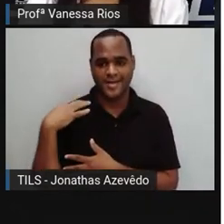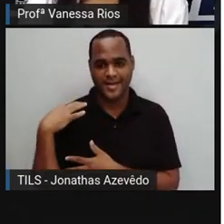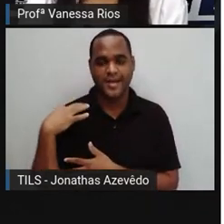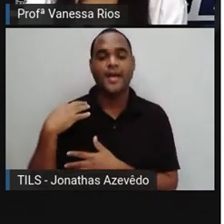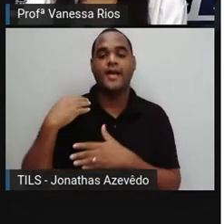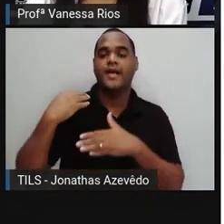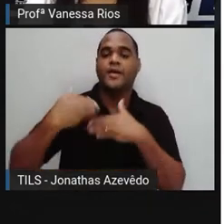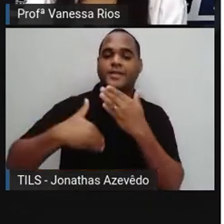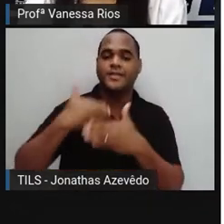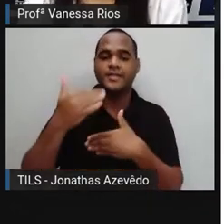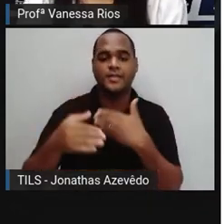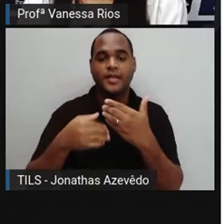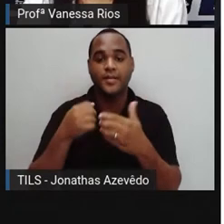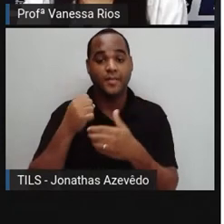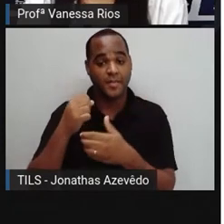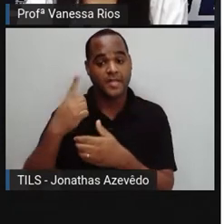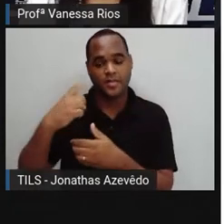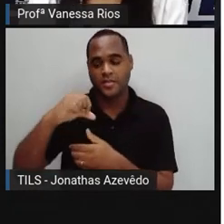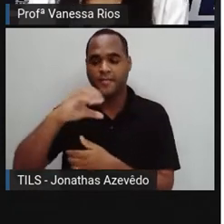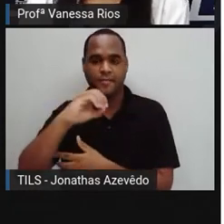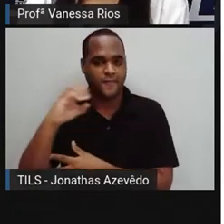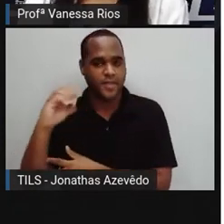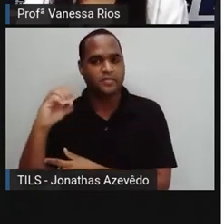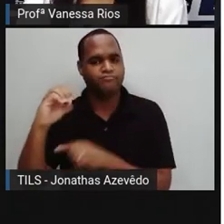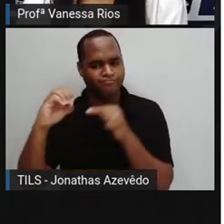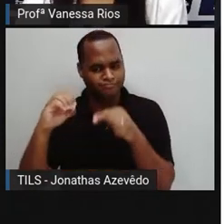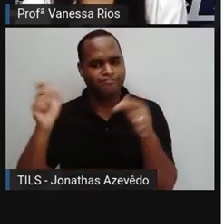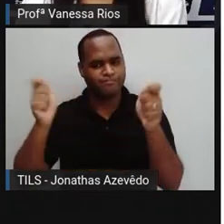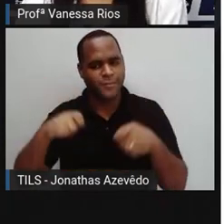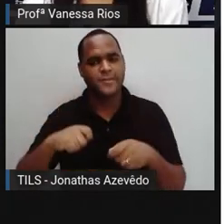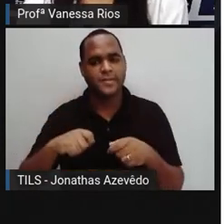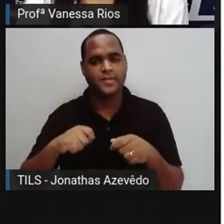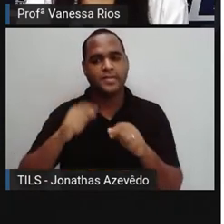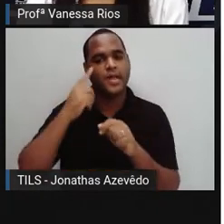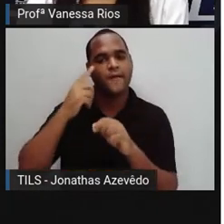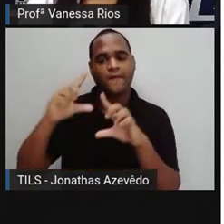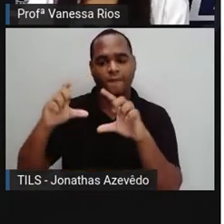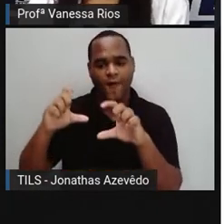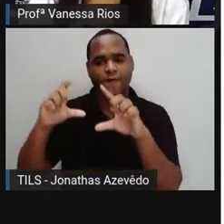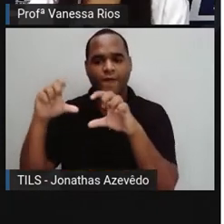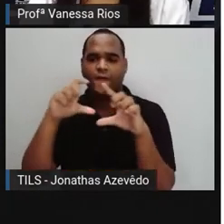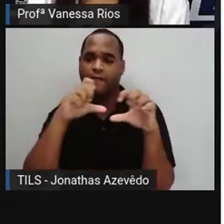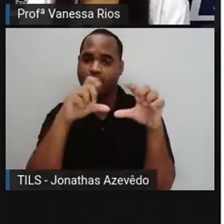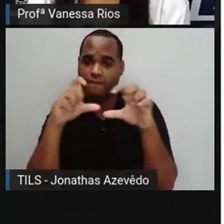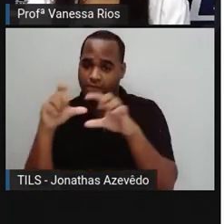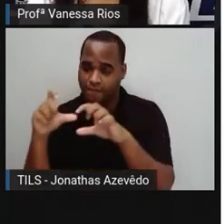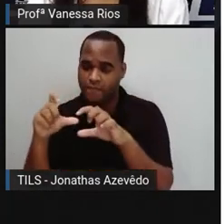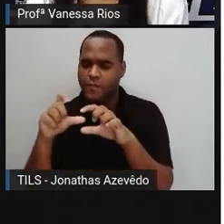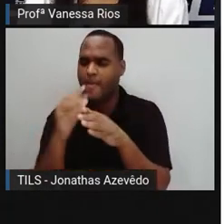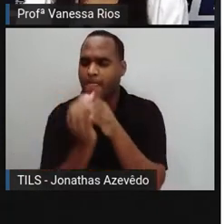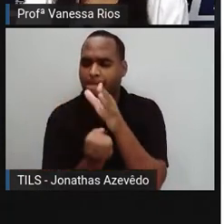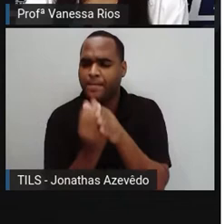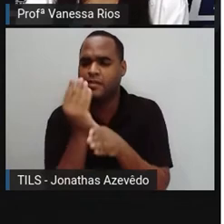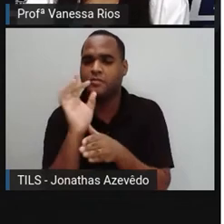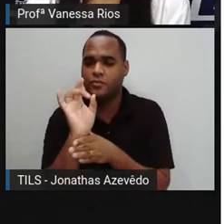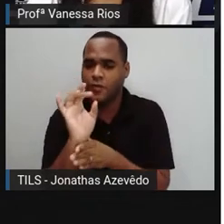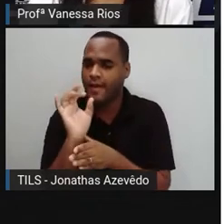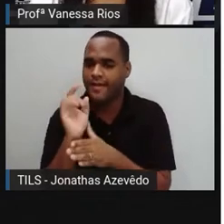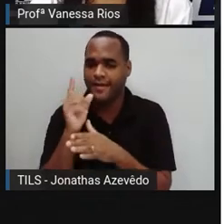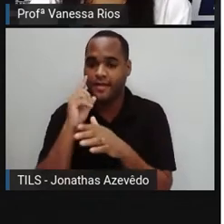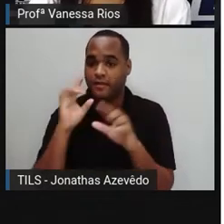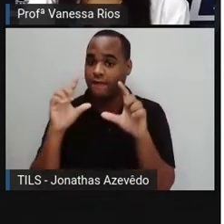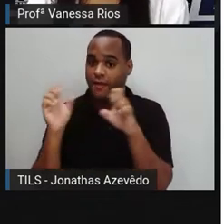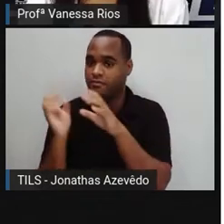metade do século XIX. Então, tirar uma fotografia, não é? Produzir aí, fazer um